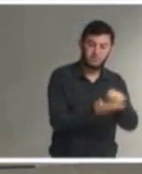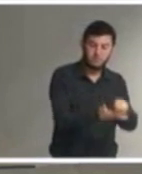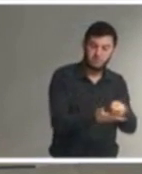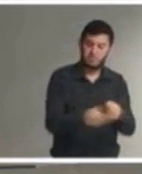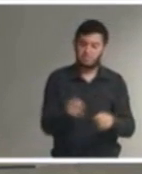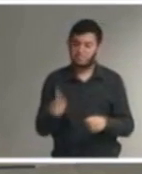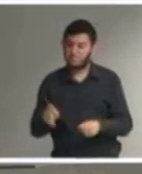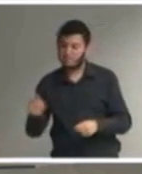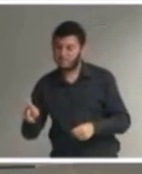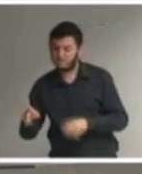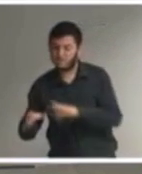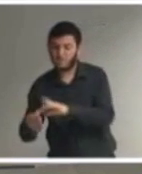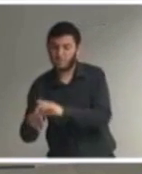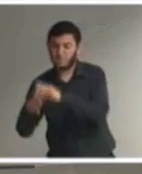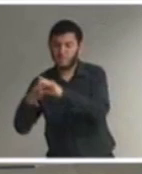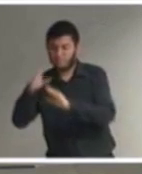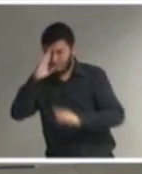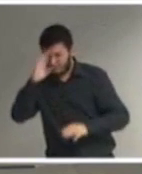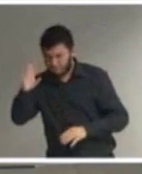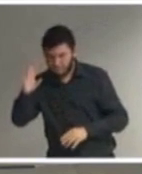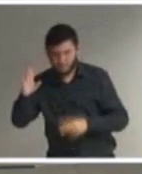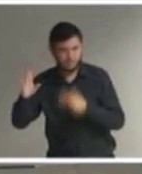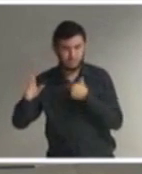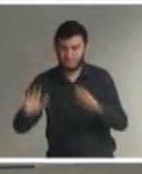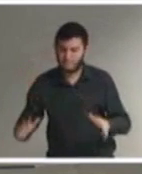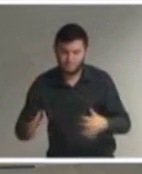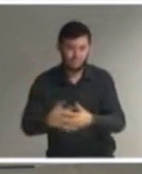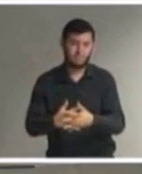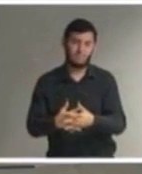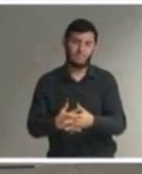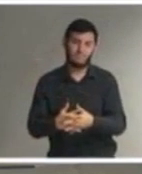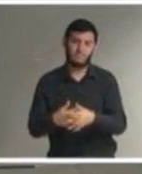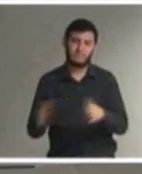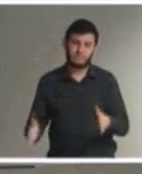auxiliar nem com o titular temos também os outros